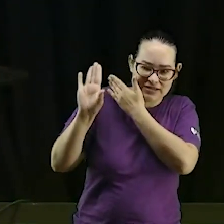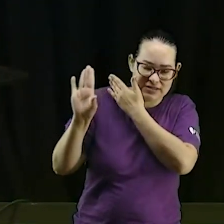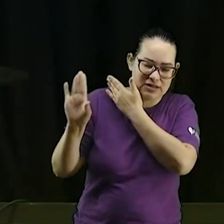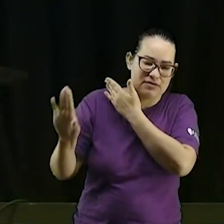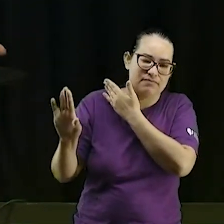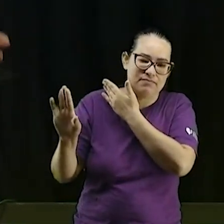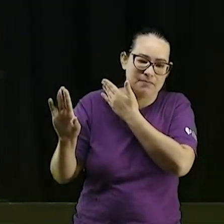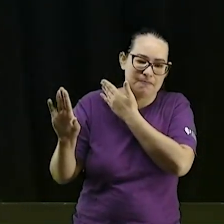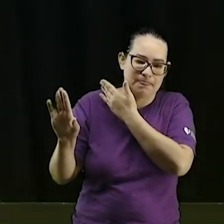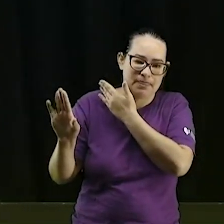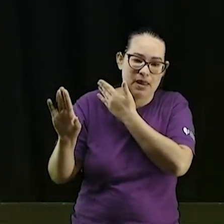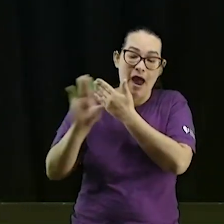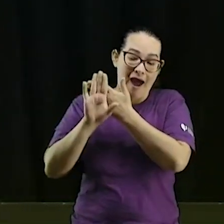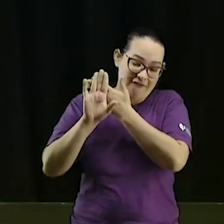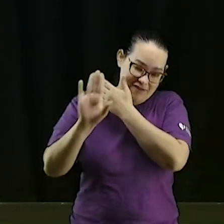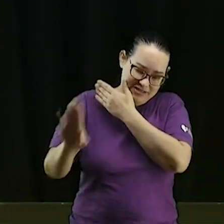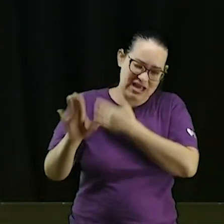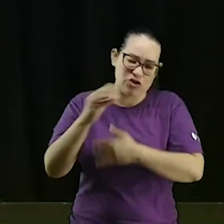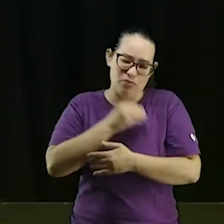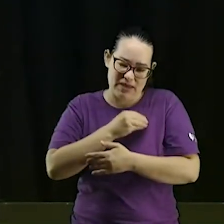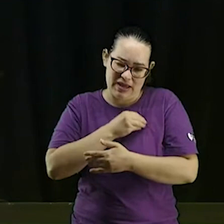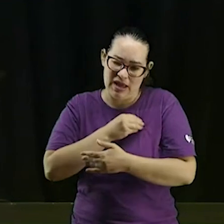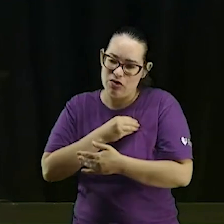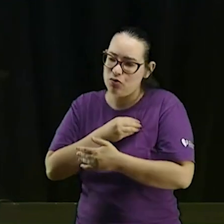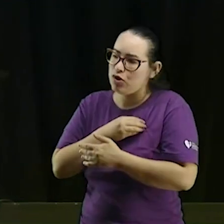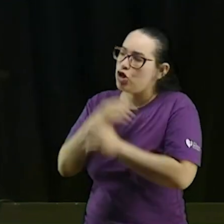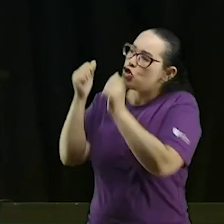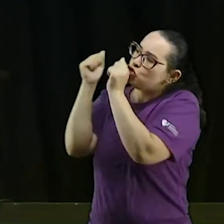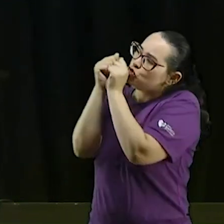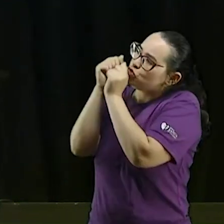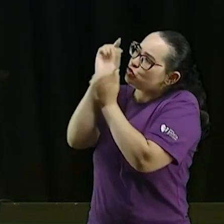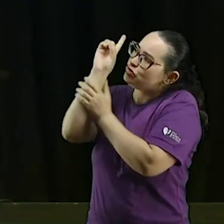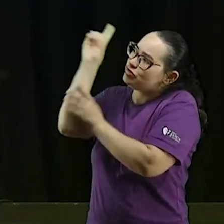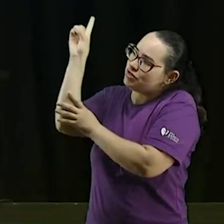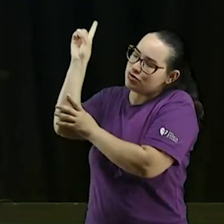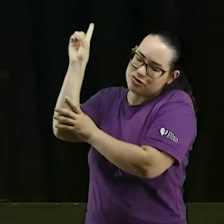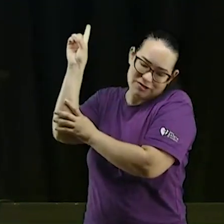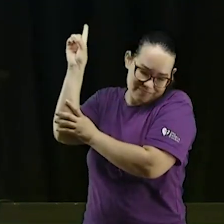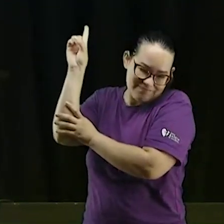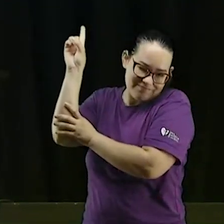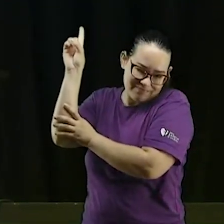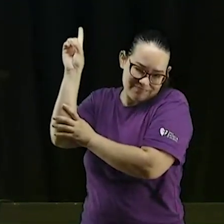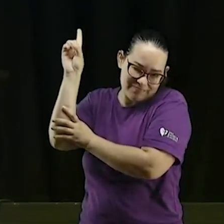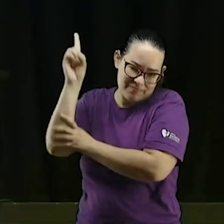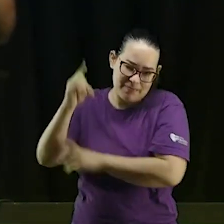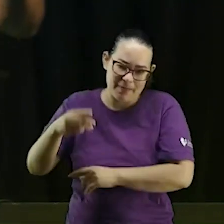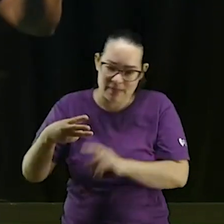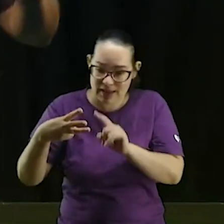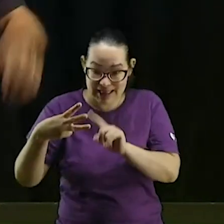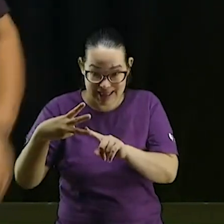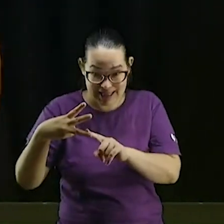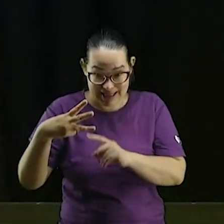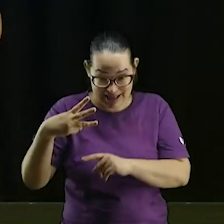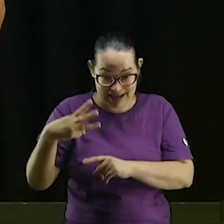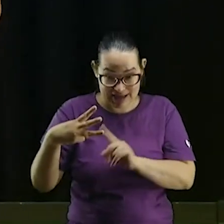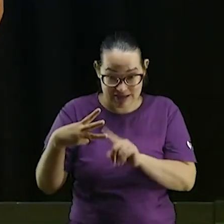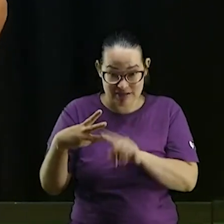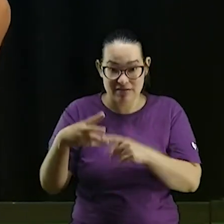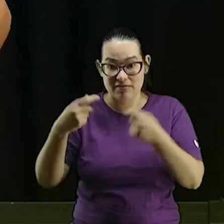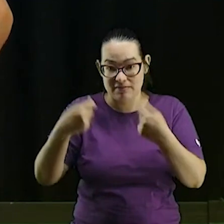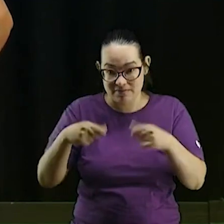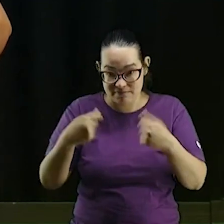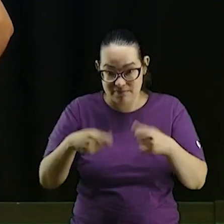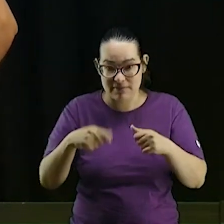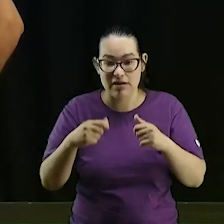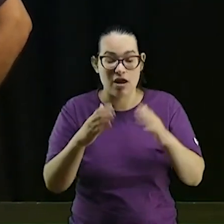vai te manter longe do pecado e perto de Deus você tem que sair do Egito número três você tem que envolver sua casa sua